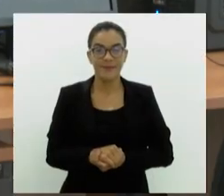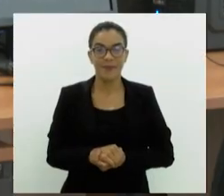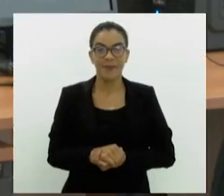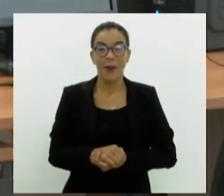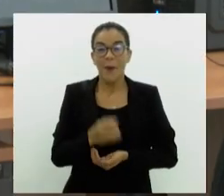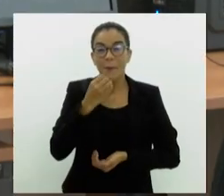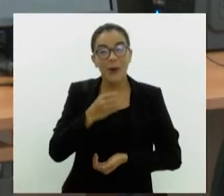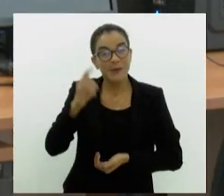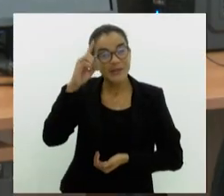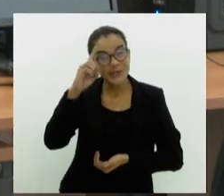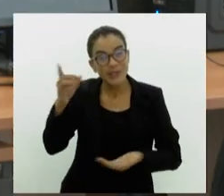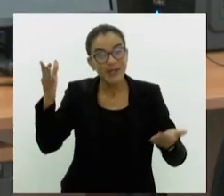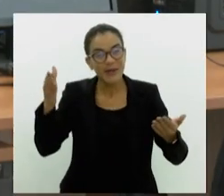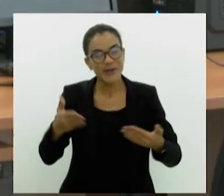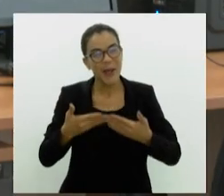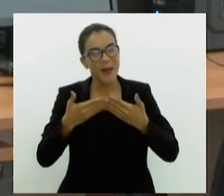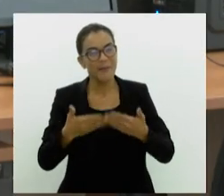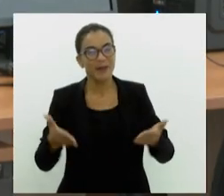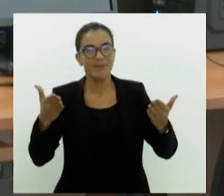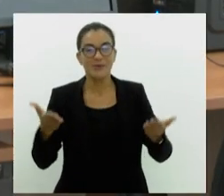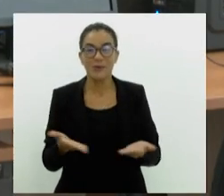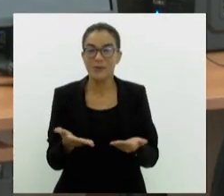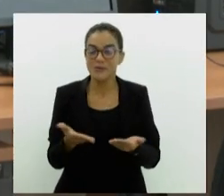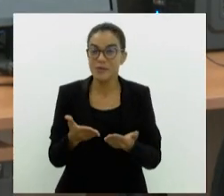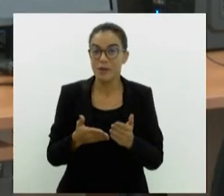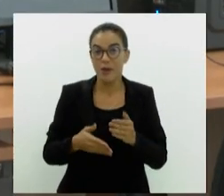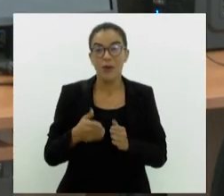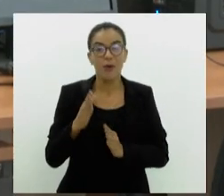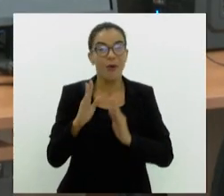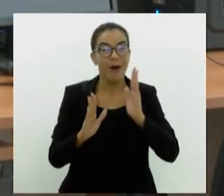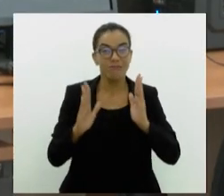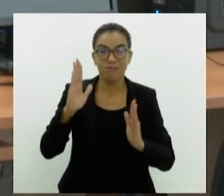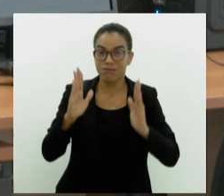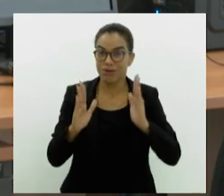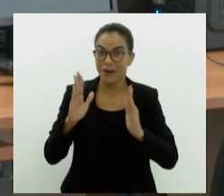Bom Dia Alerj os seguintes destaques nesta sexta